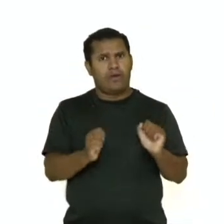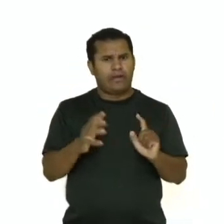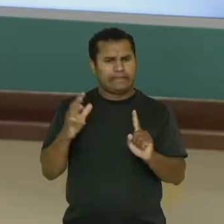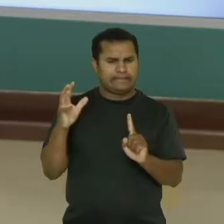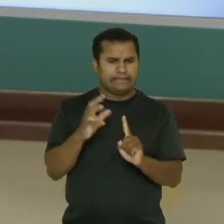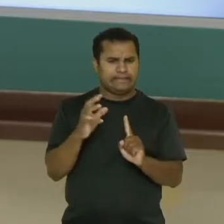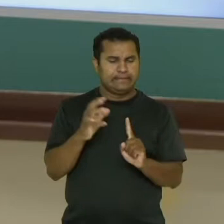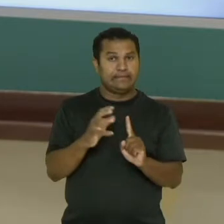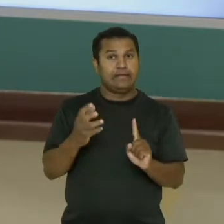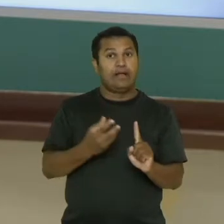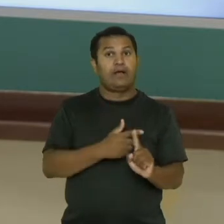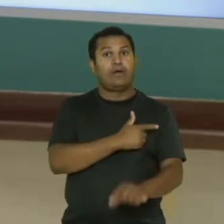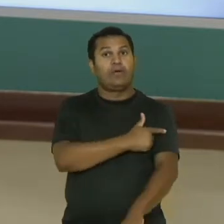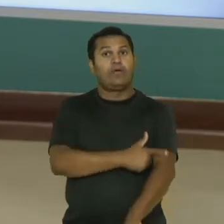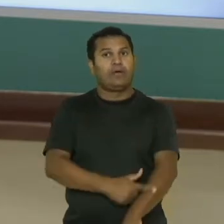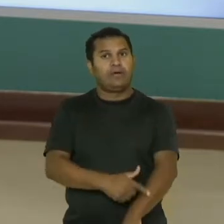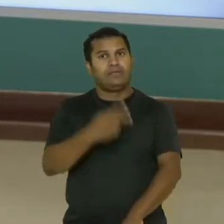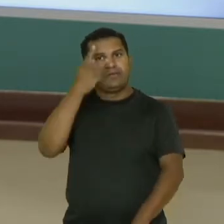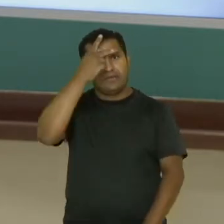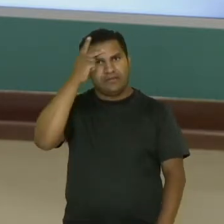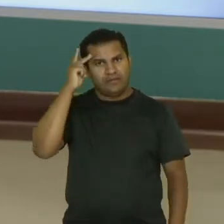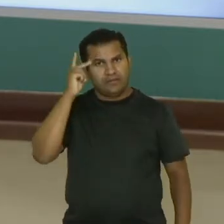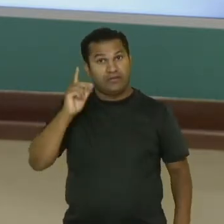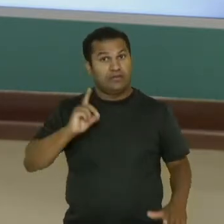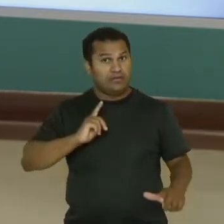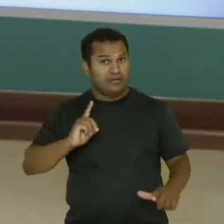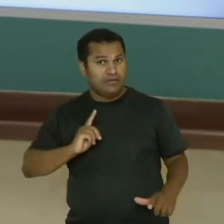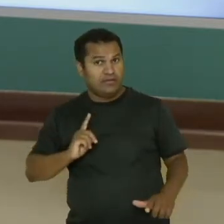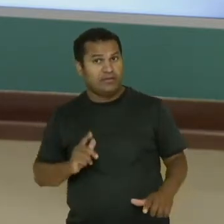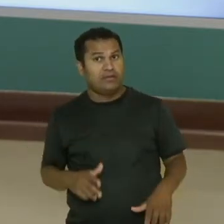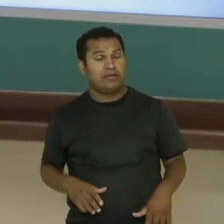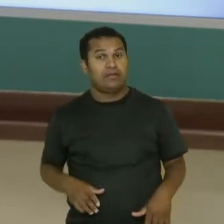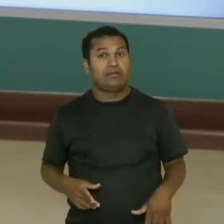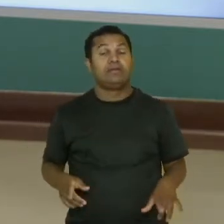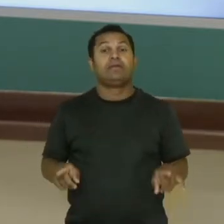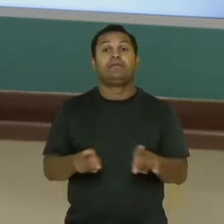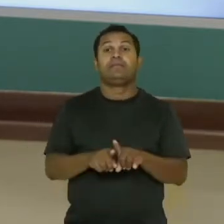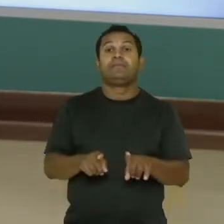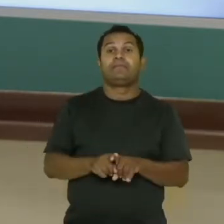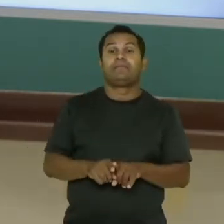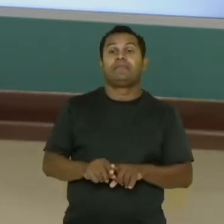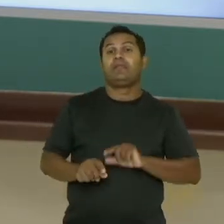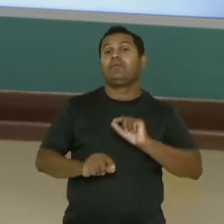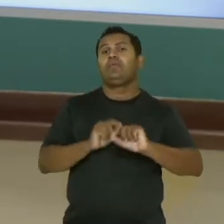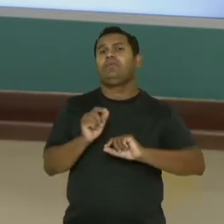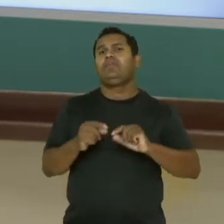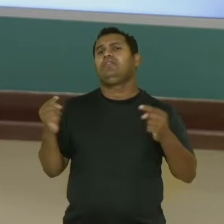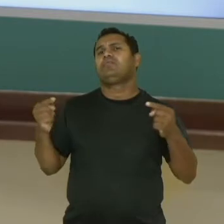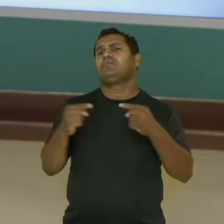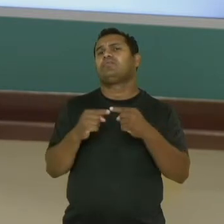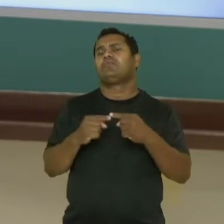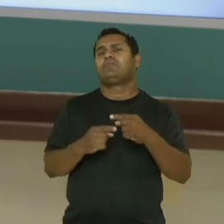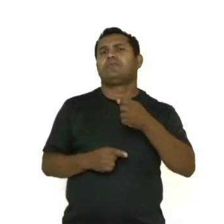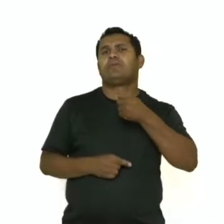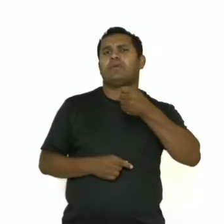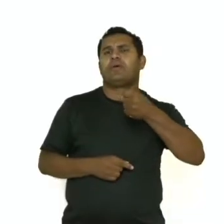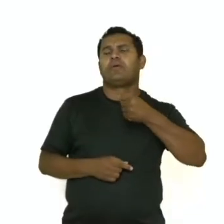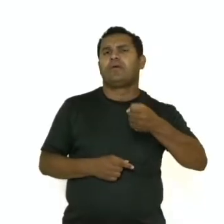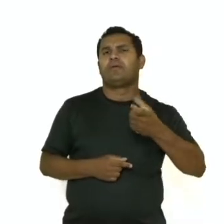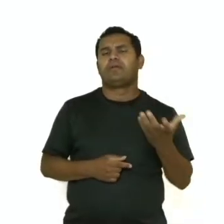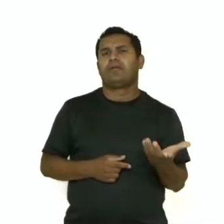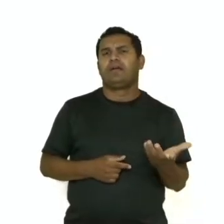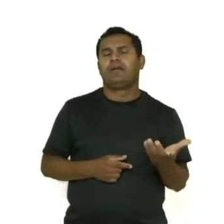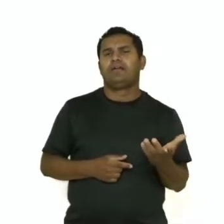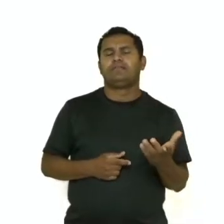jogador? E mais, o que isso tem a ver então com reportagem? Tem muito? Olha